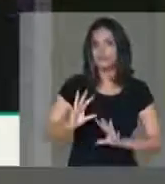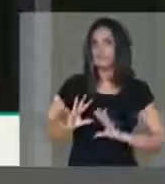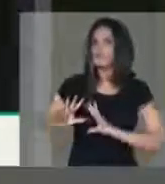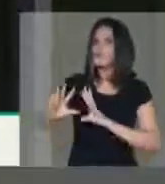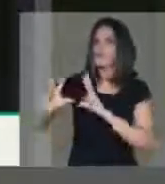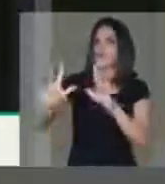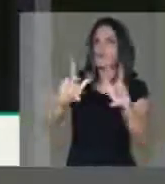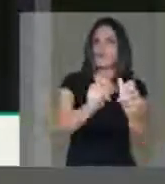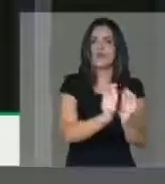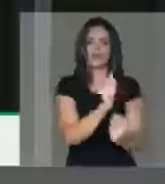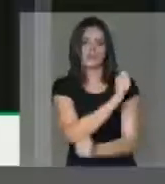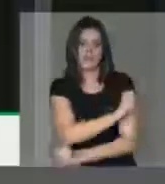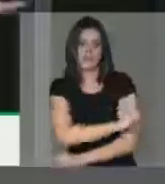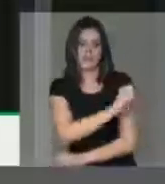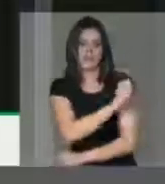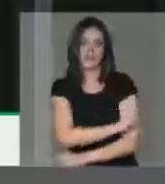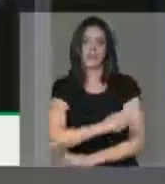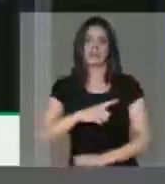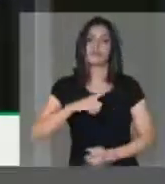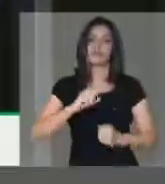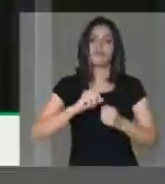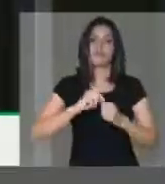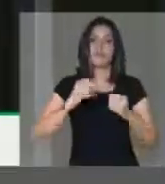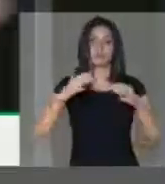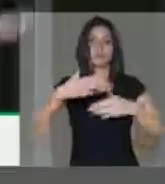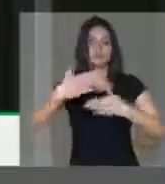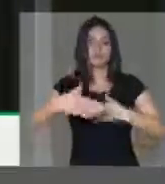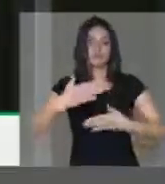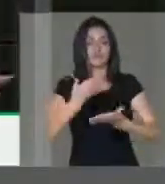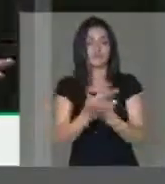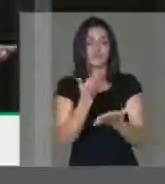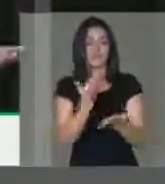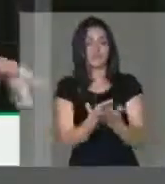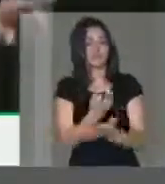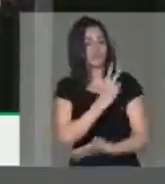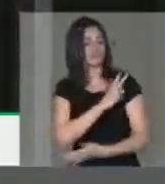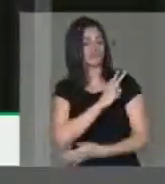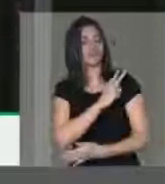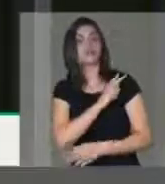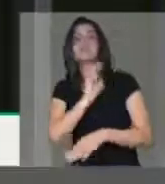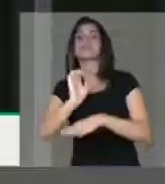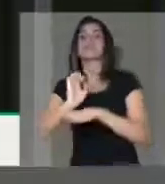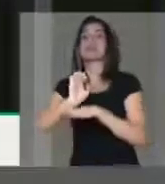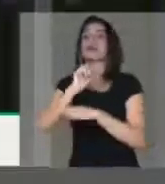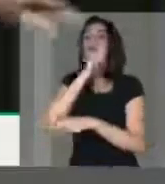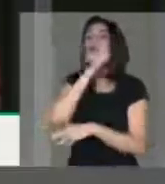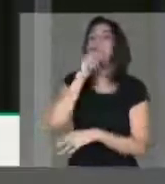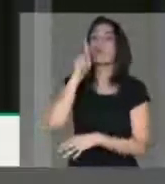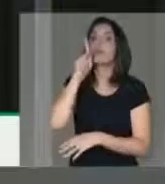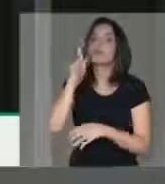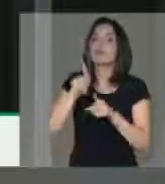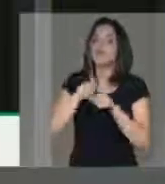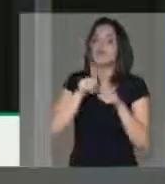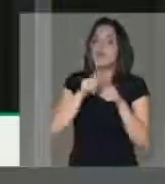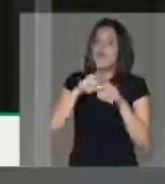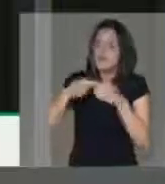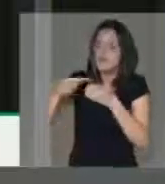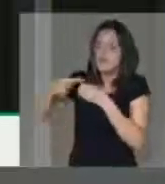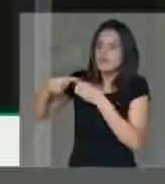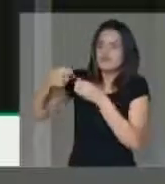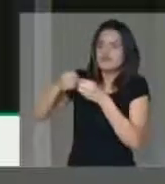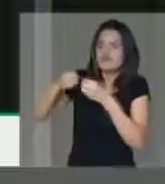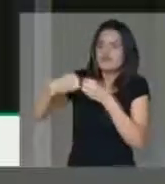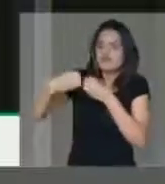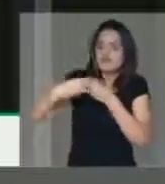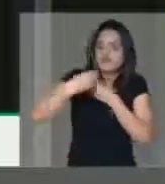todos os estudantes que tiverem feito o seu ensino médio inteiro no estado do Amapá e nos municípios vizinhos, boa parte